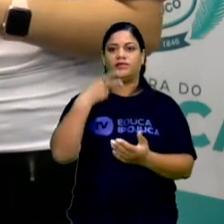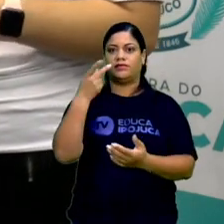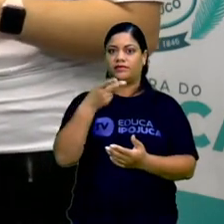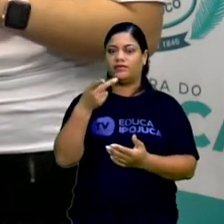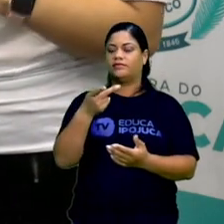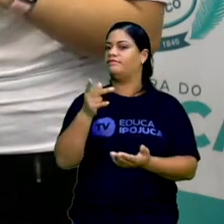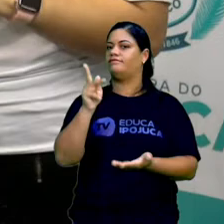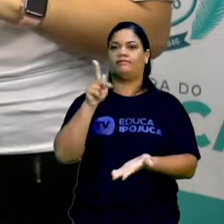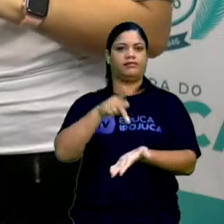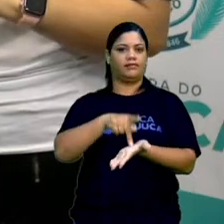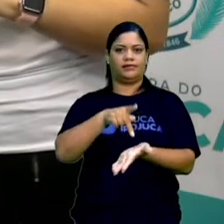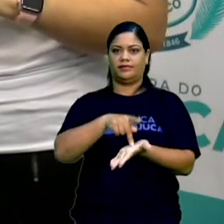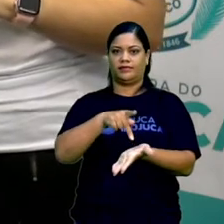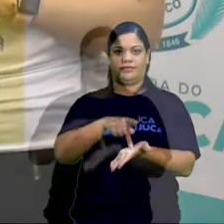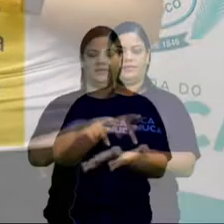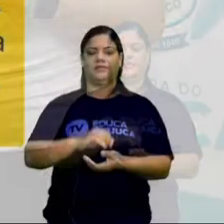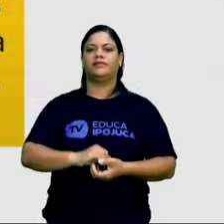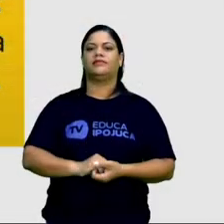são verdadeiros.